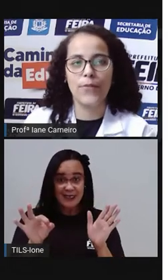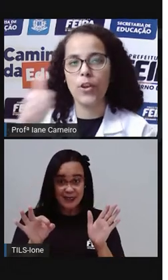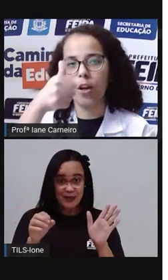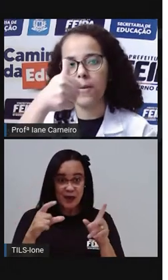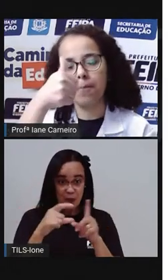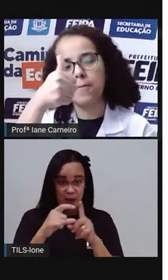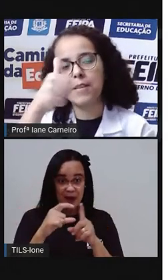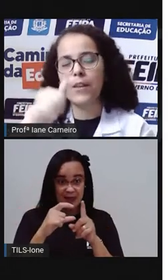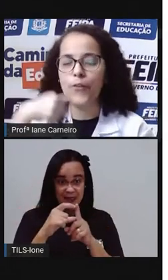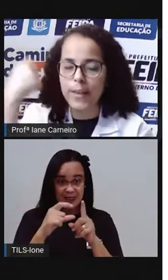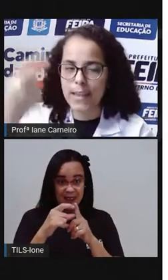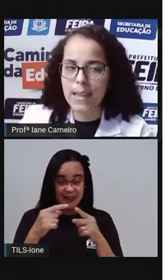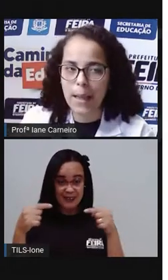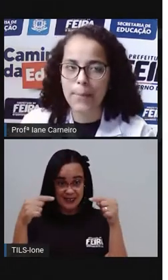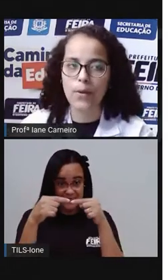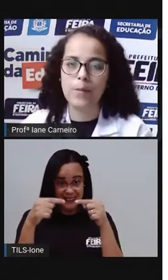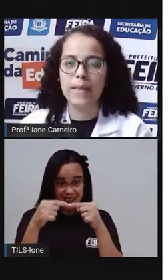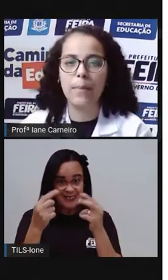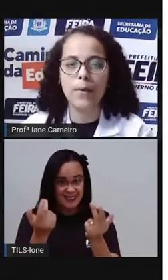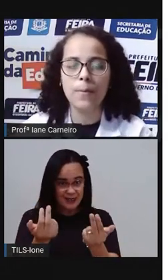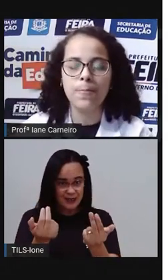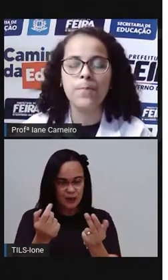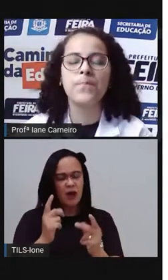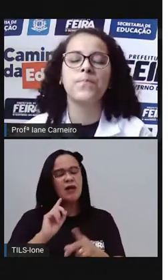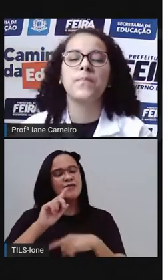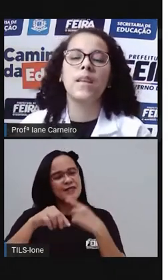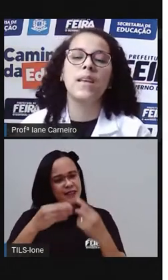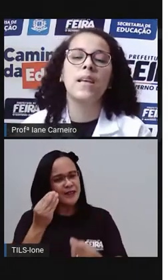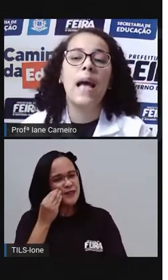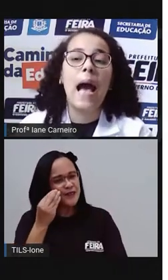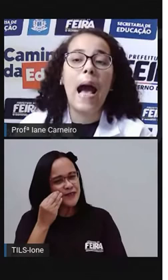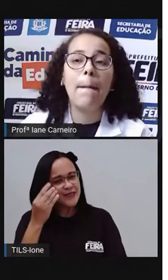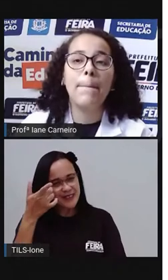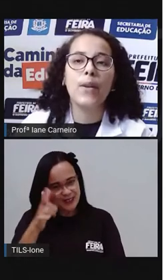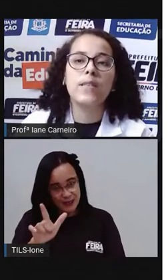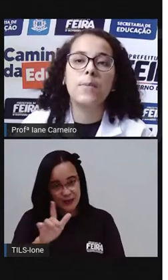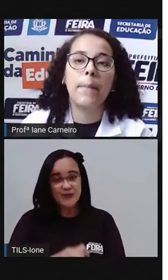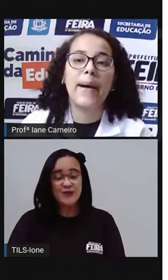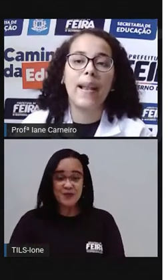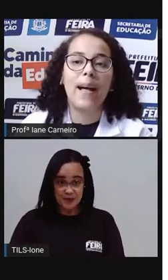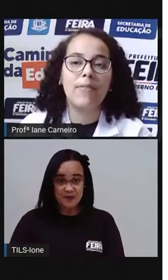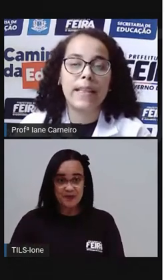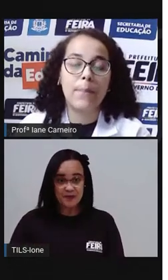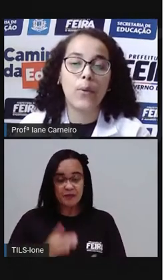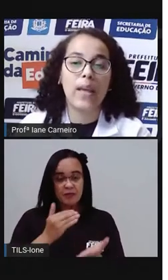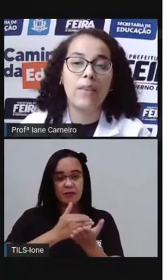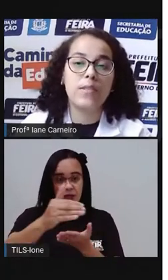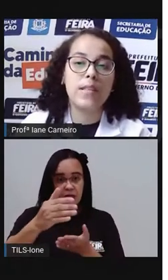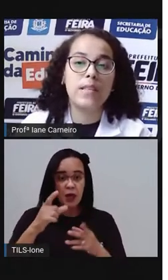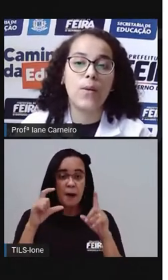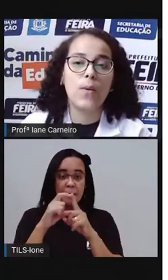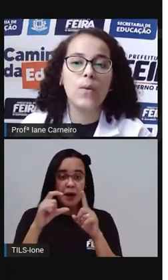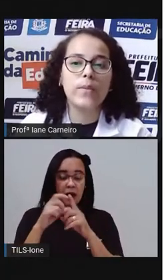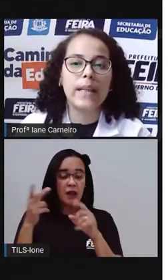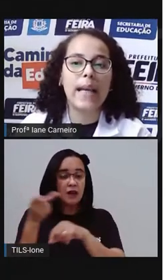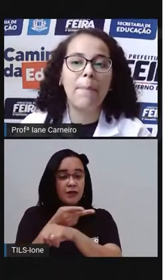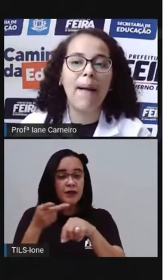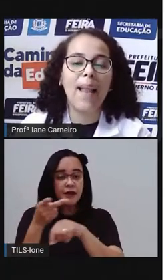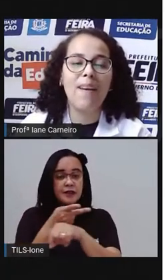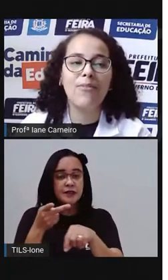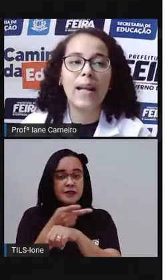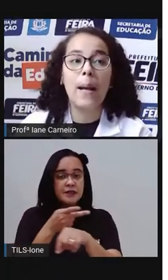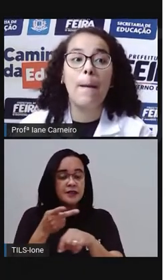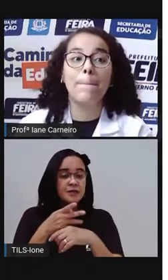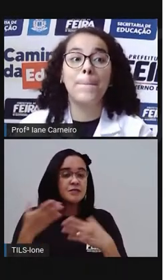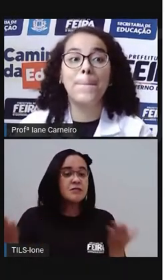Se foi ó, se não foi, tenta na próxima, tá bom? A próxima palavra que a Pró quer que vocês encontrem é a